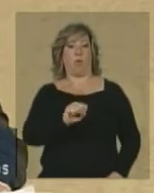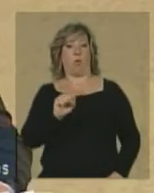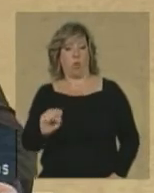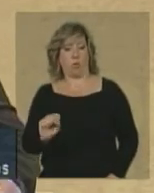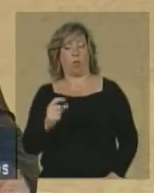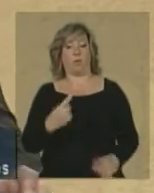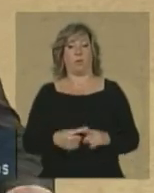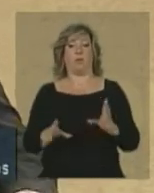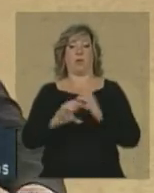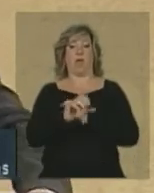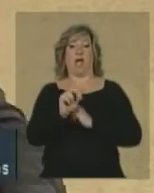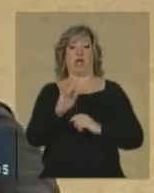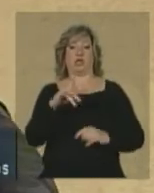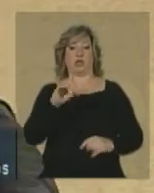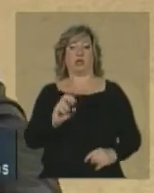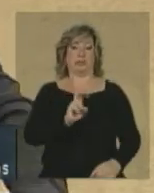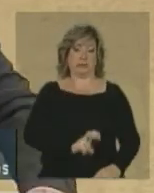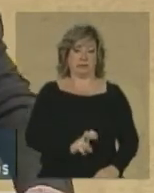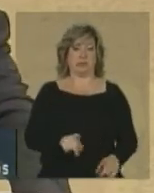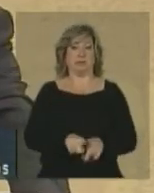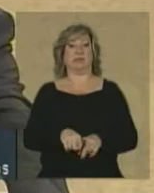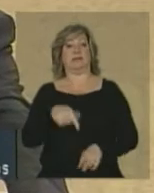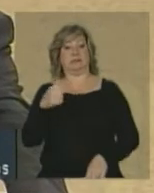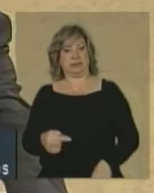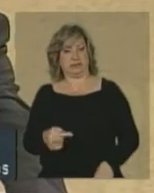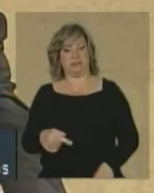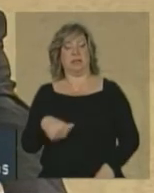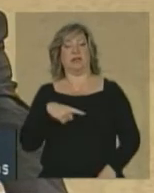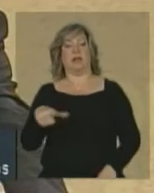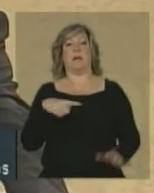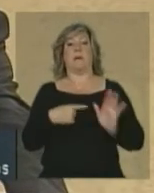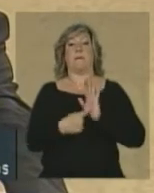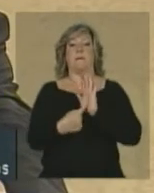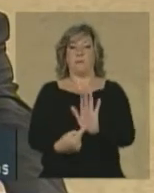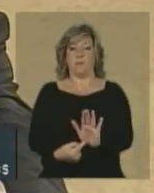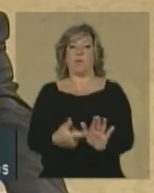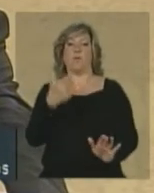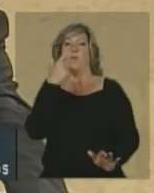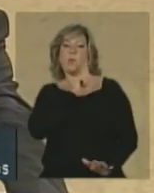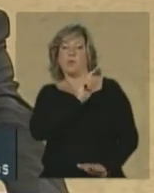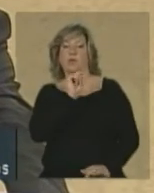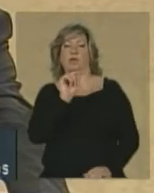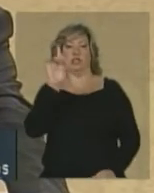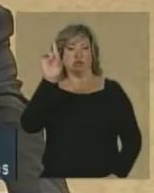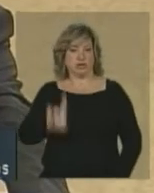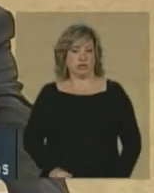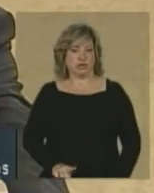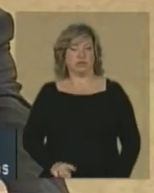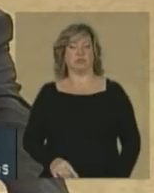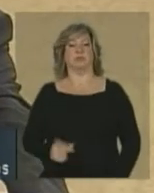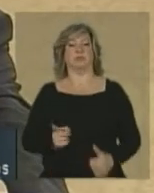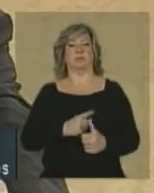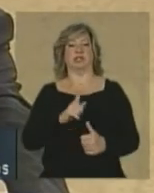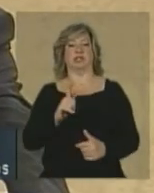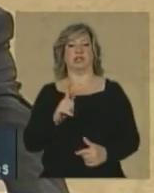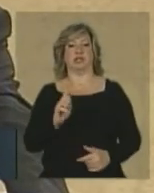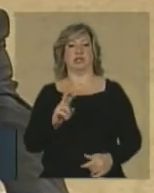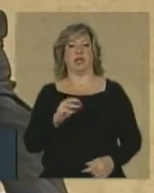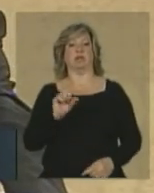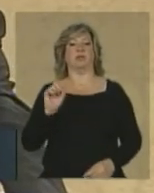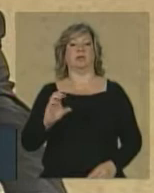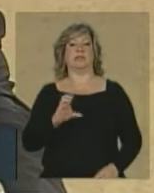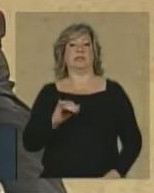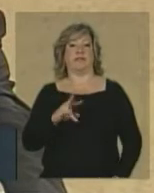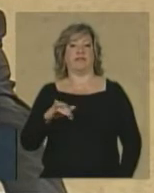cujos artigos 5º e 7º, respectivamente, consagraram os direitos de primeira geração, direitos